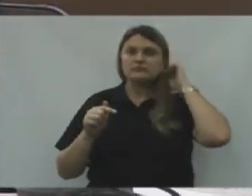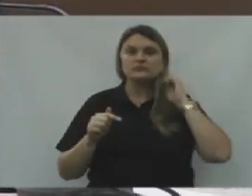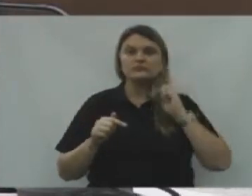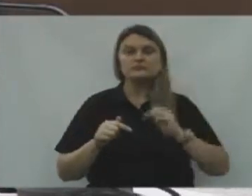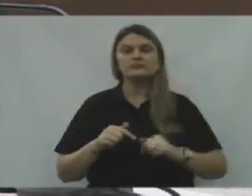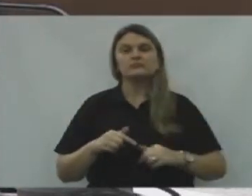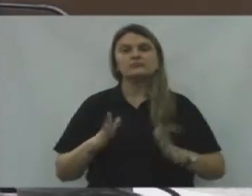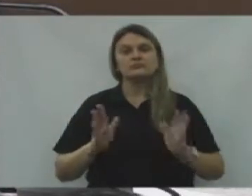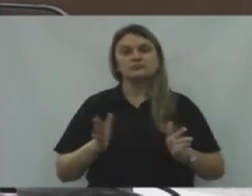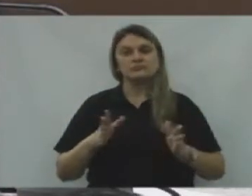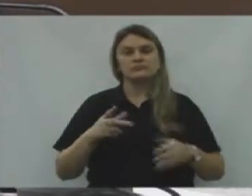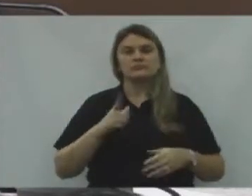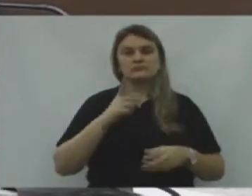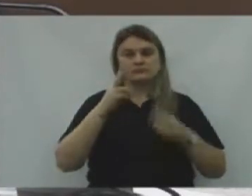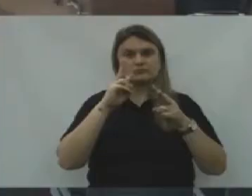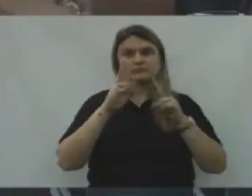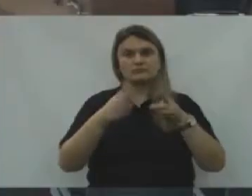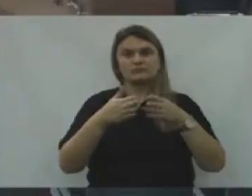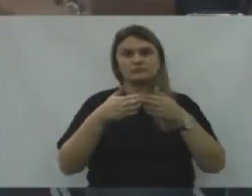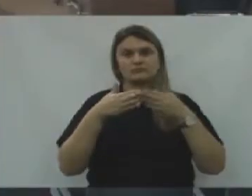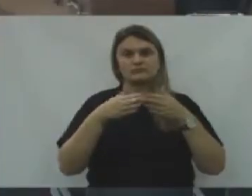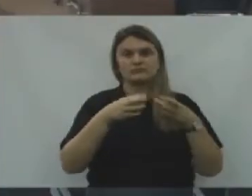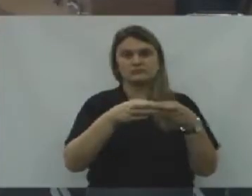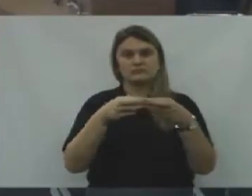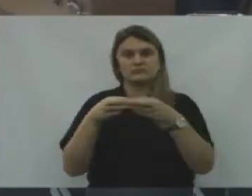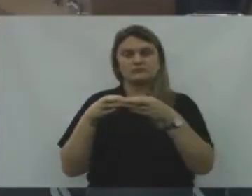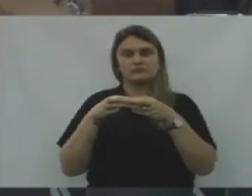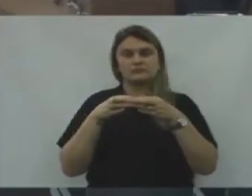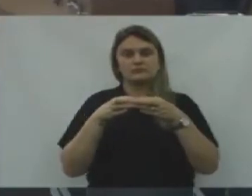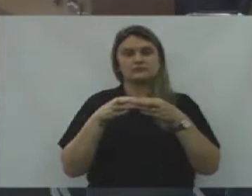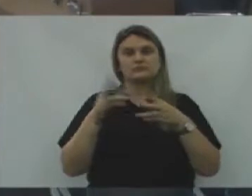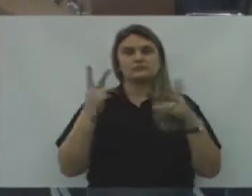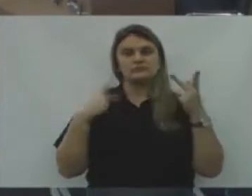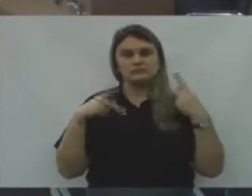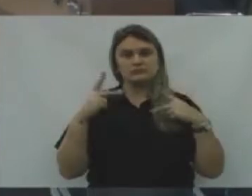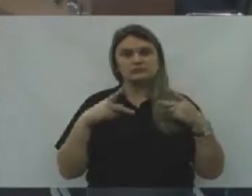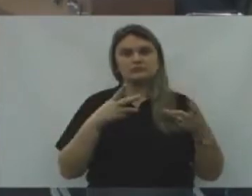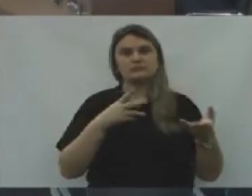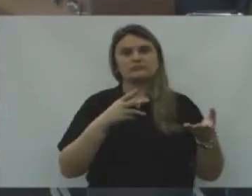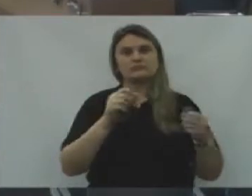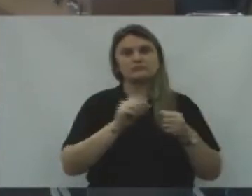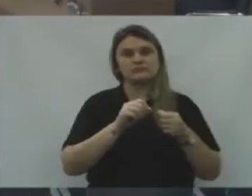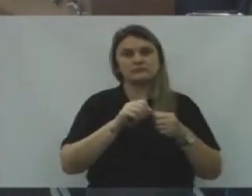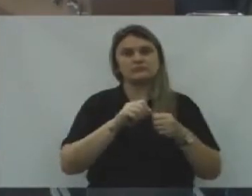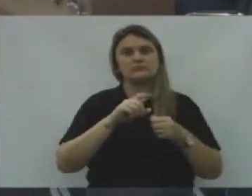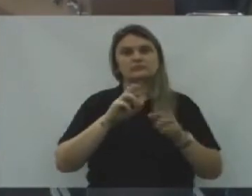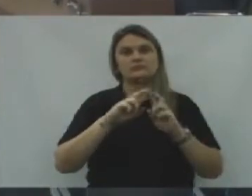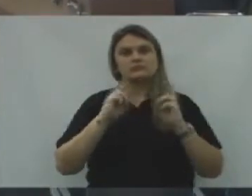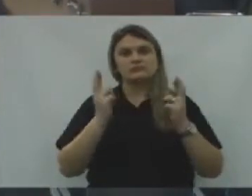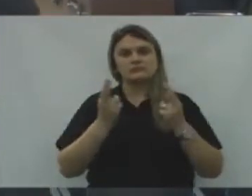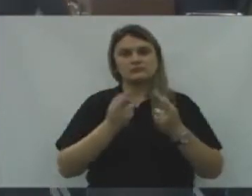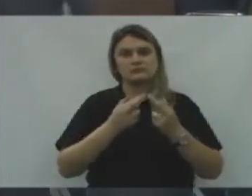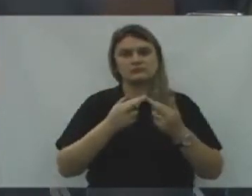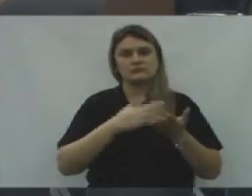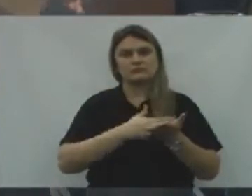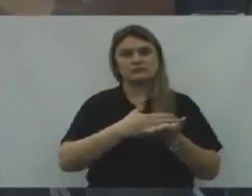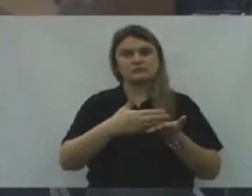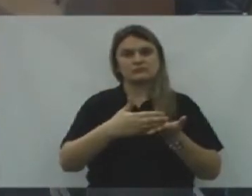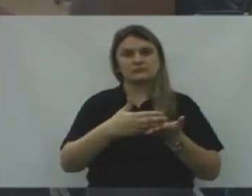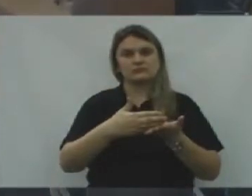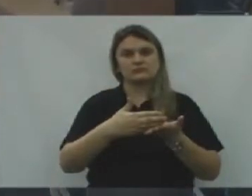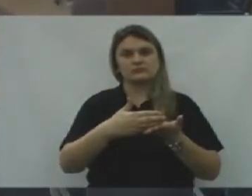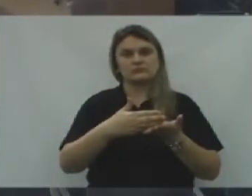Tendo em vista, então, o pedido das lideranças partidárias, Convoco reunião extraordinária com início,